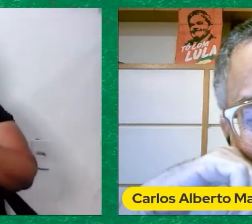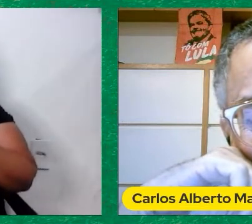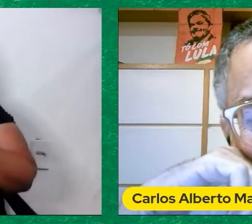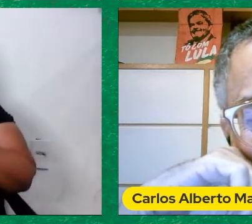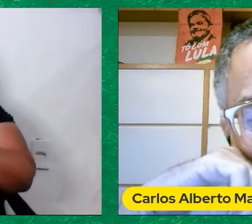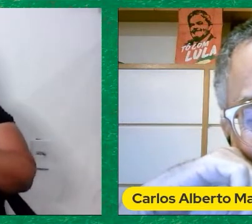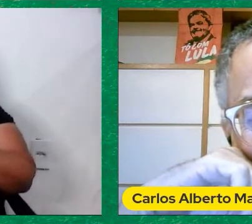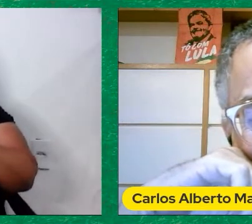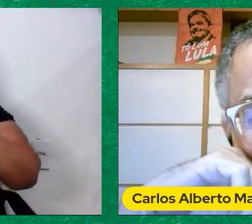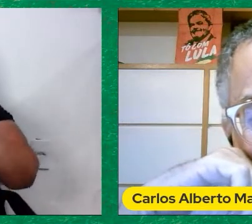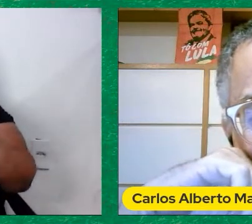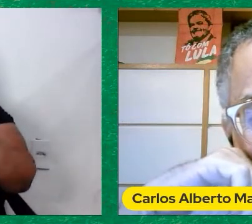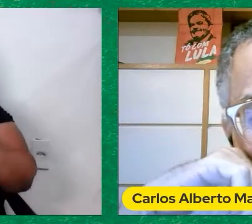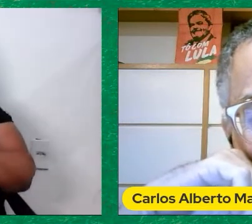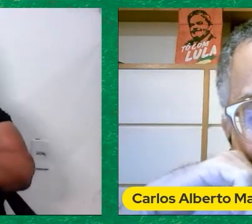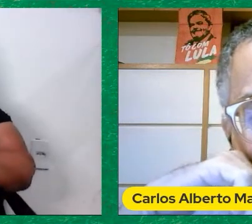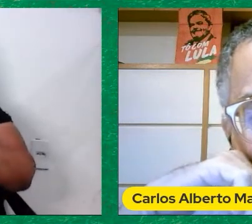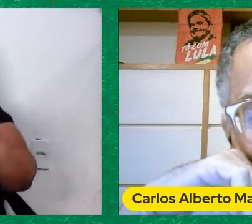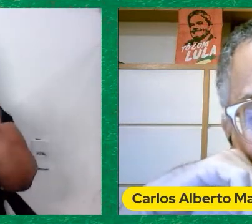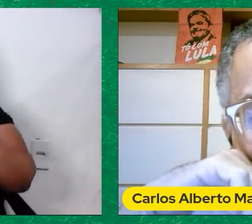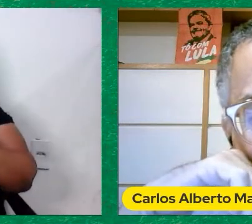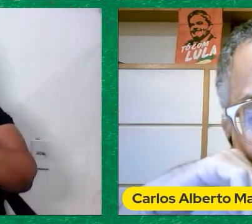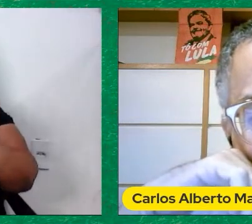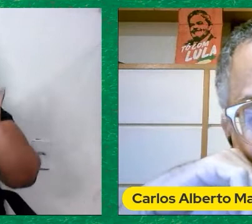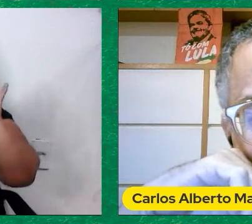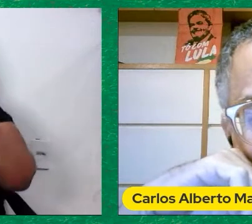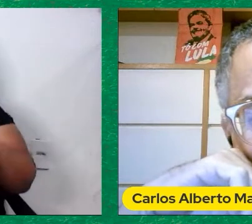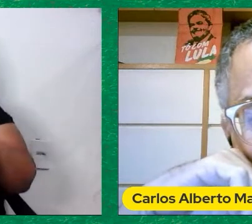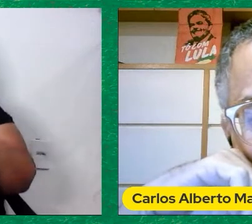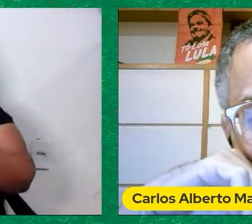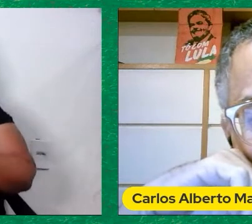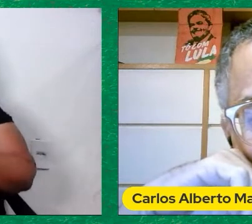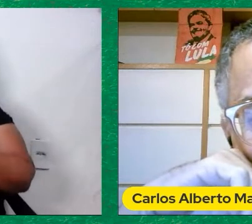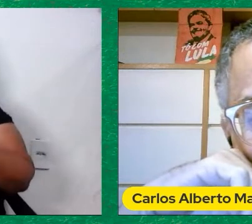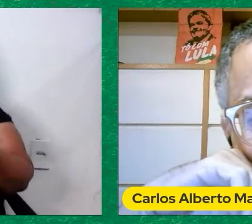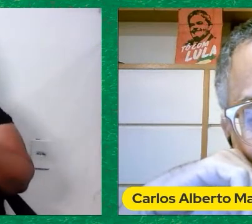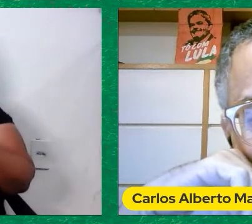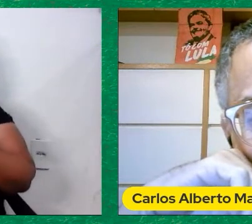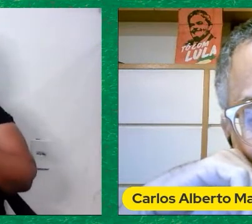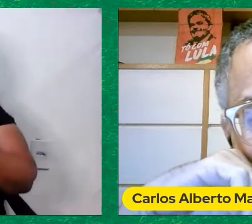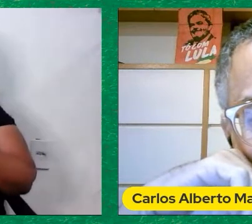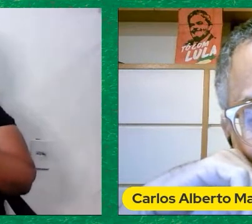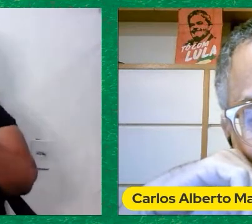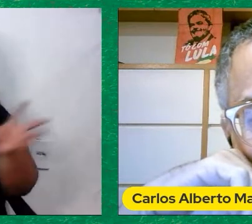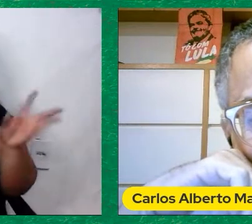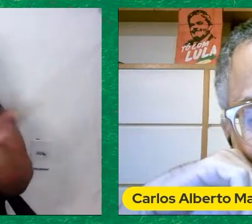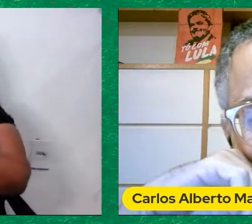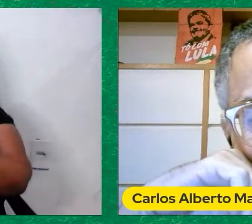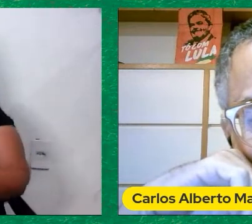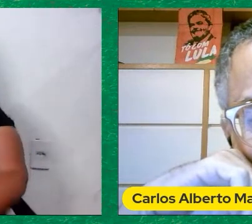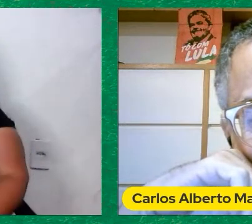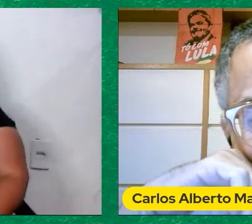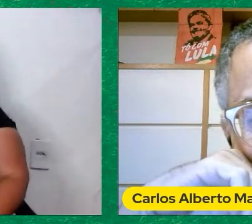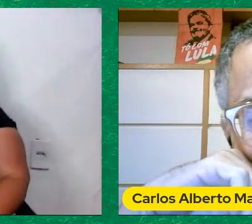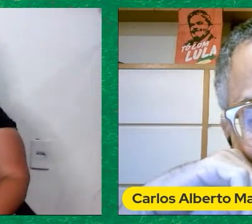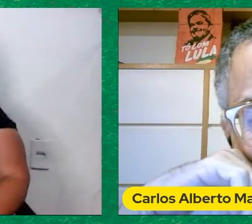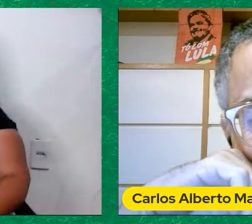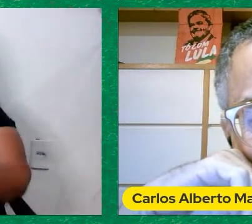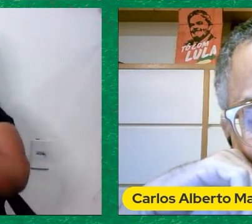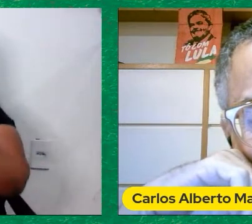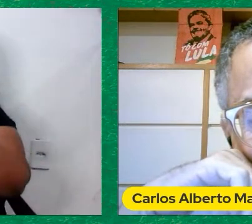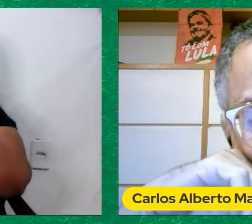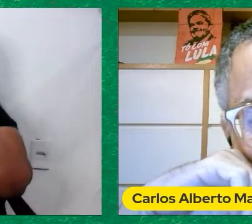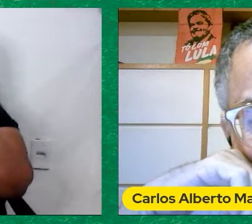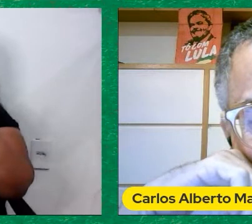Terminar E eu queria As considerações Finais Do Carlinhos E da Marília E